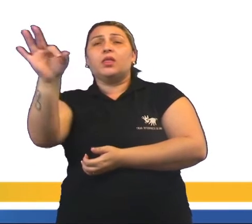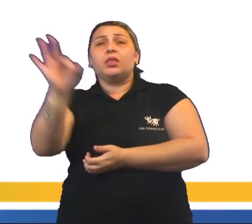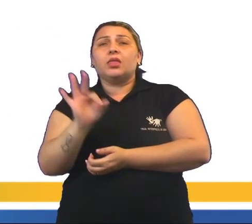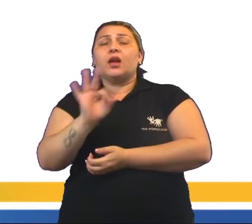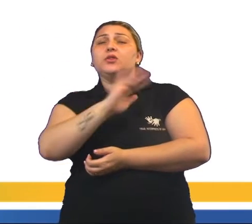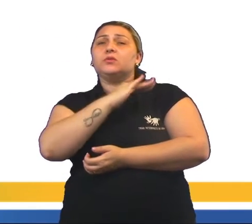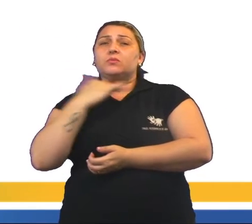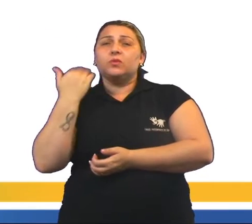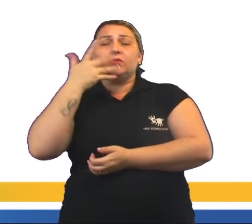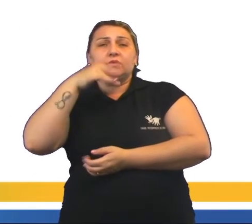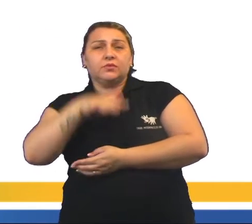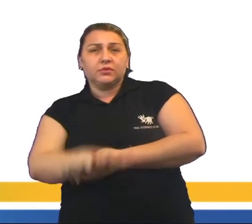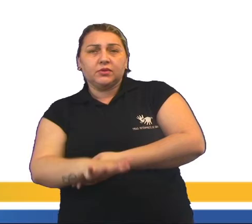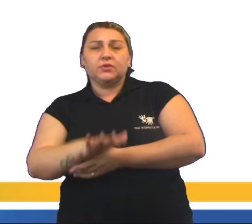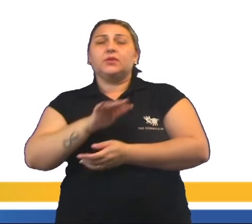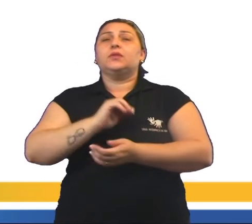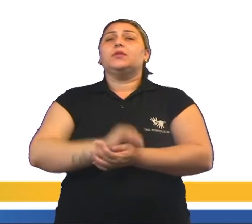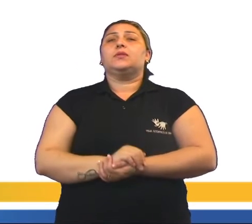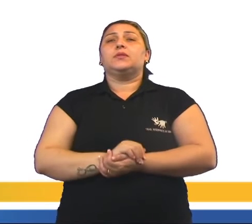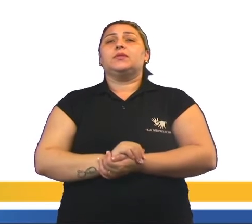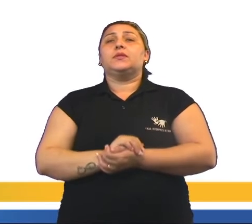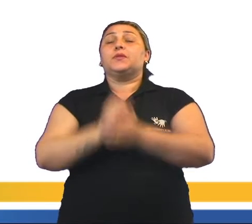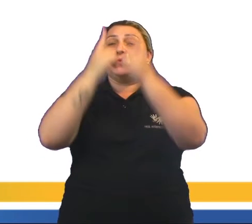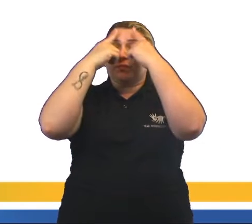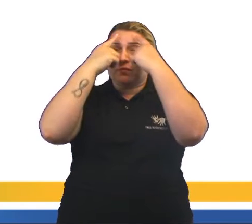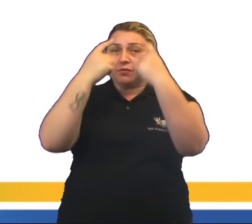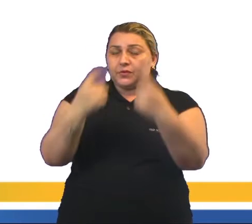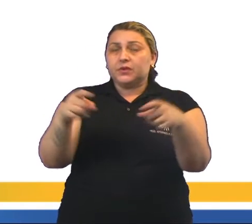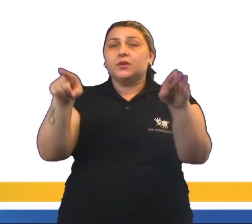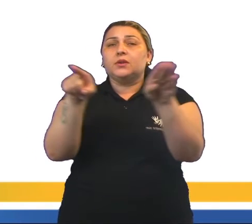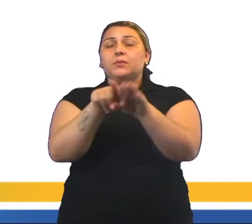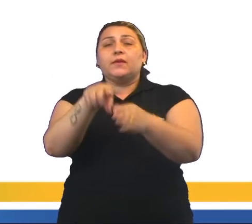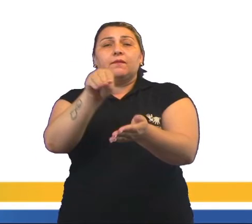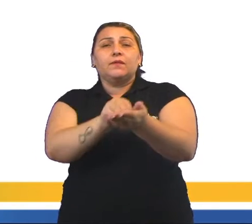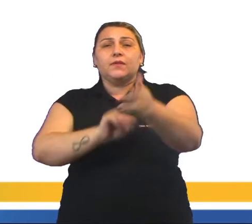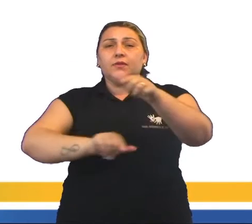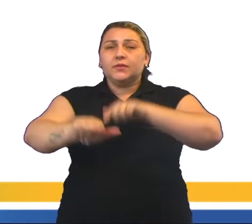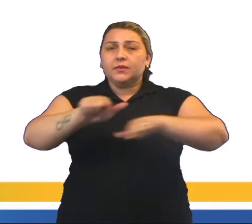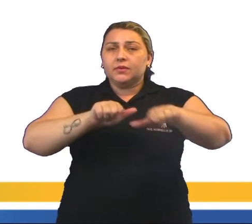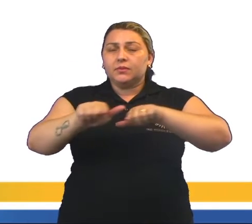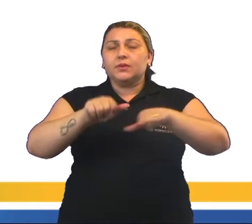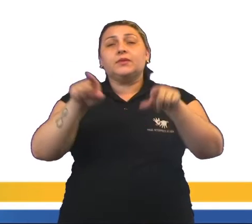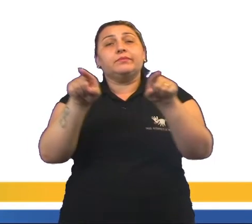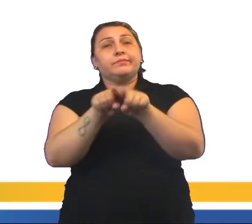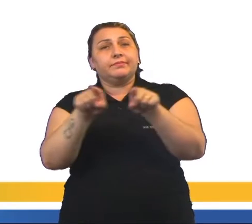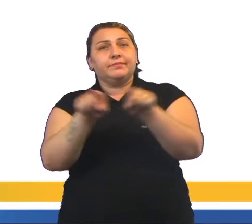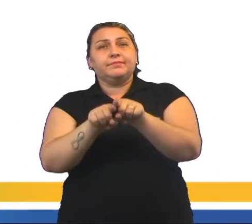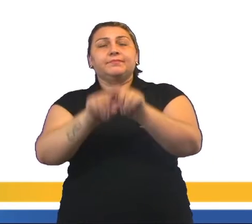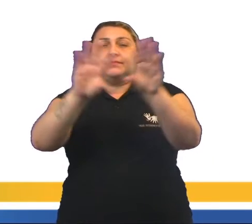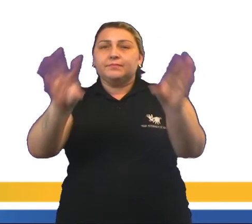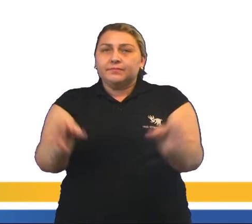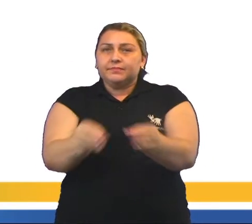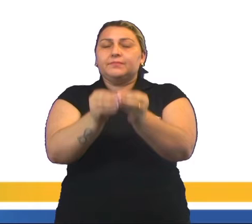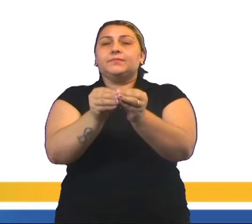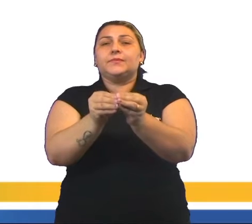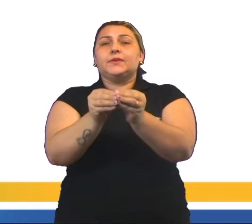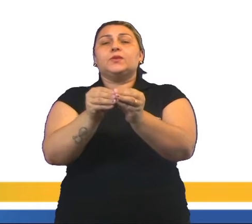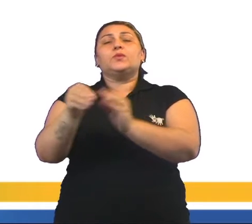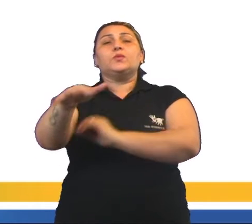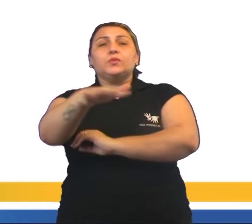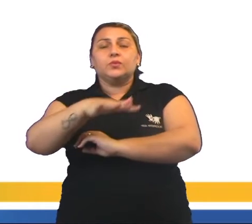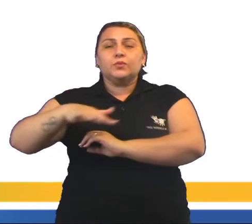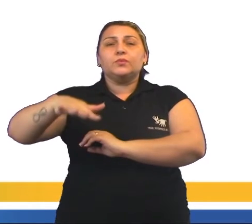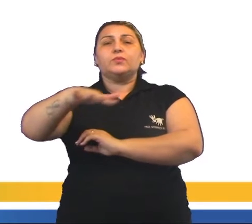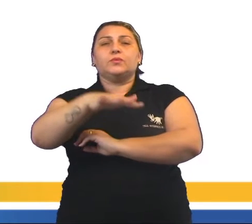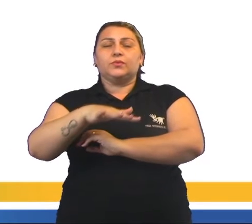de mortalidade infantil, violência e desemprego. Ou, em outras palavras, todas